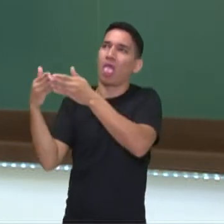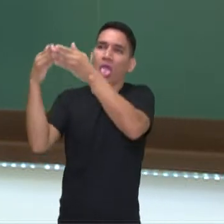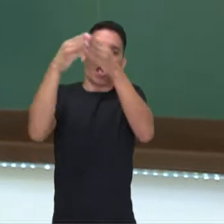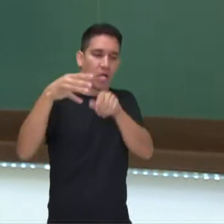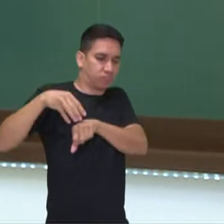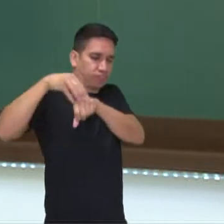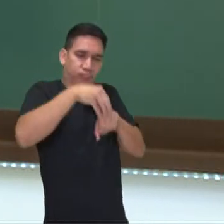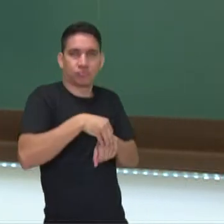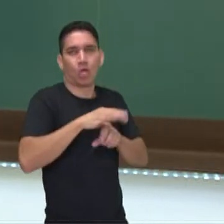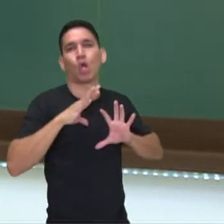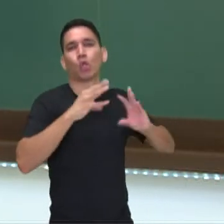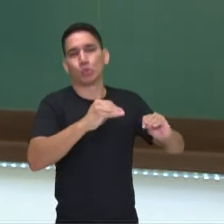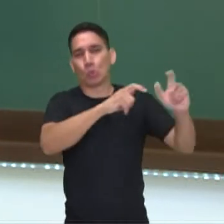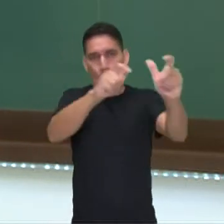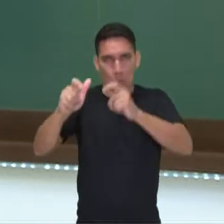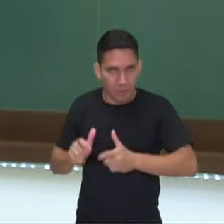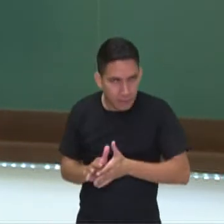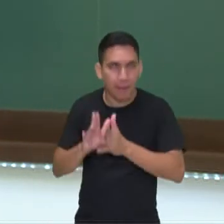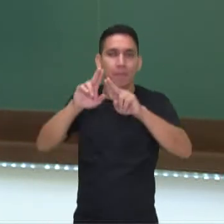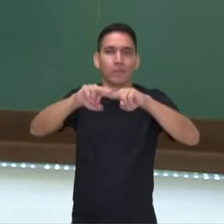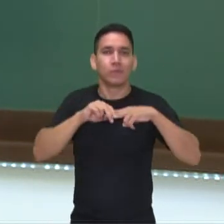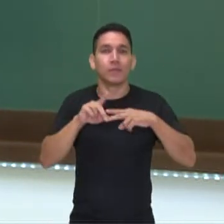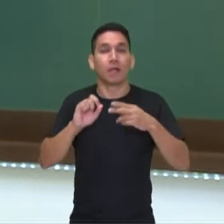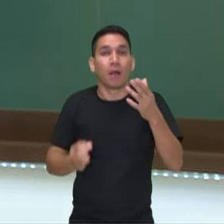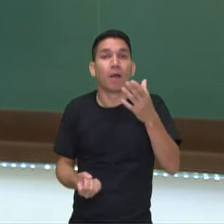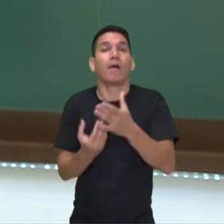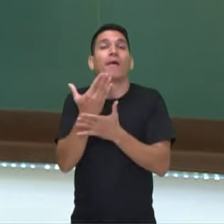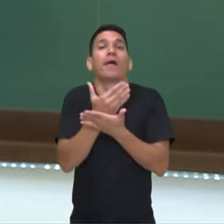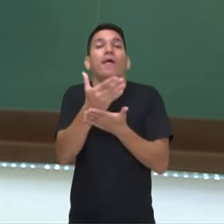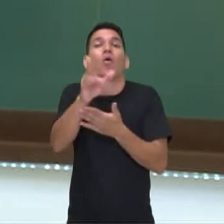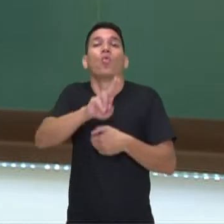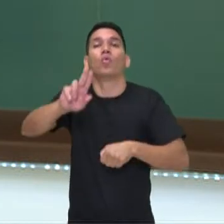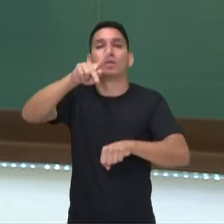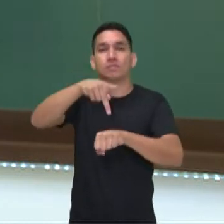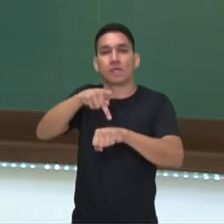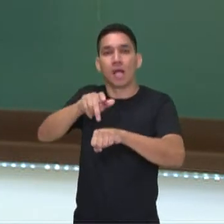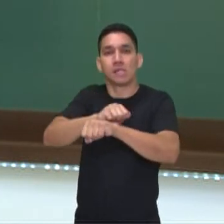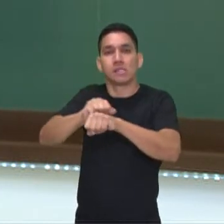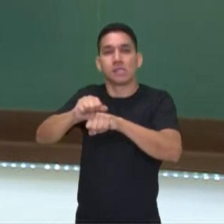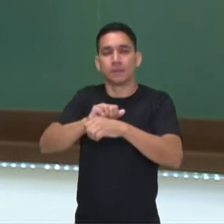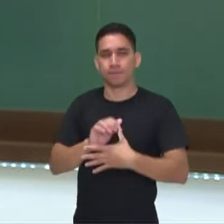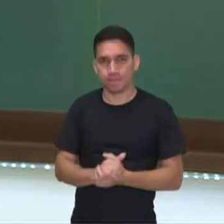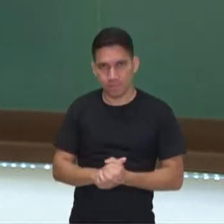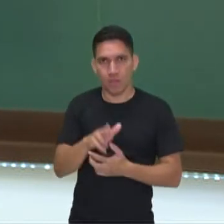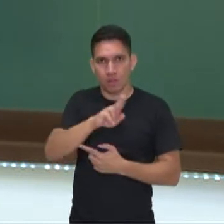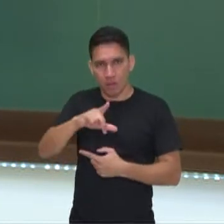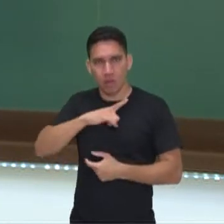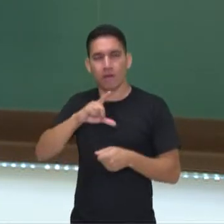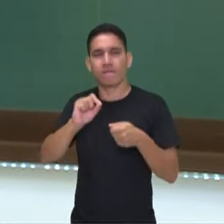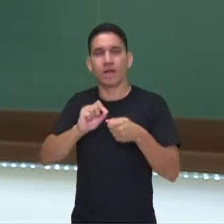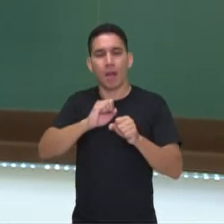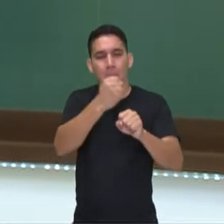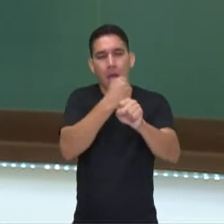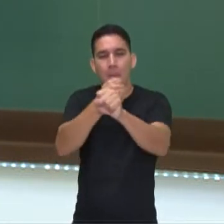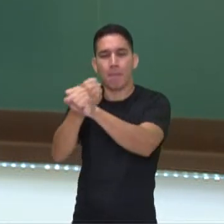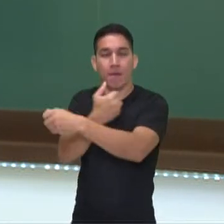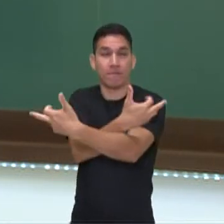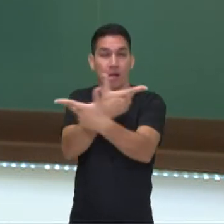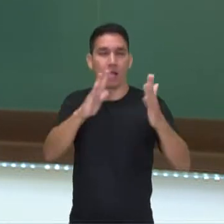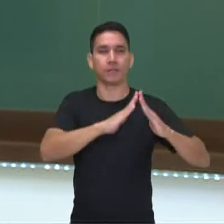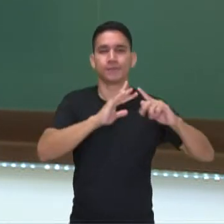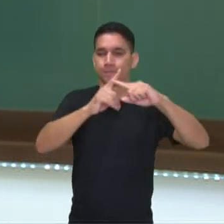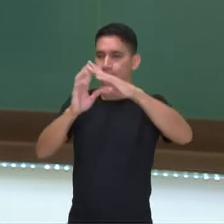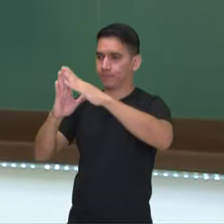lugar, né? E aí começou a se trabalhar com a pedra sabão. Realizou muitas esculturas em diversas igrejas,